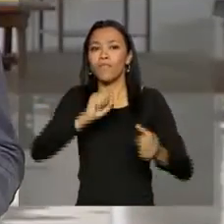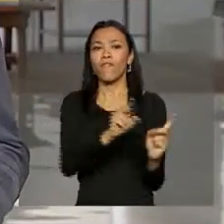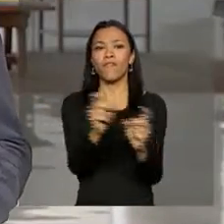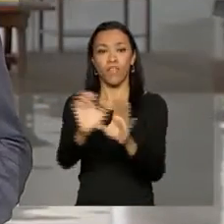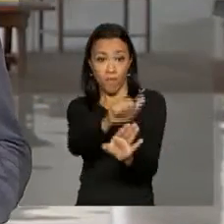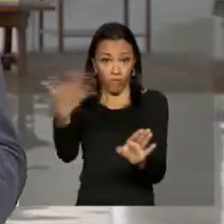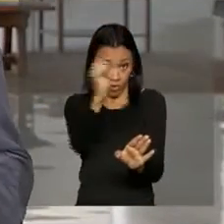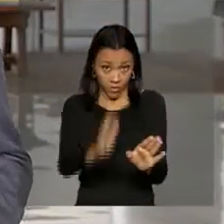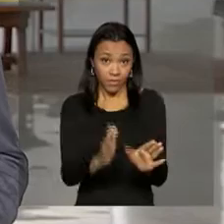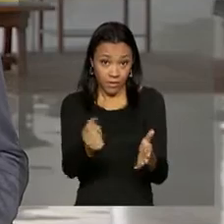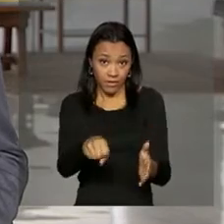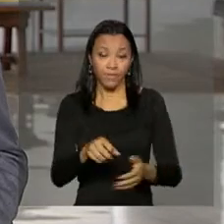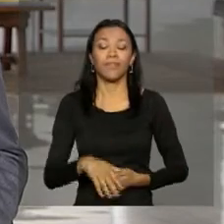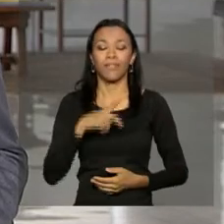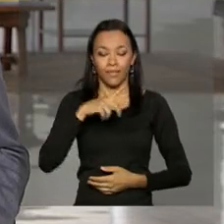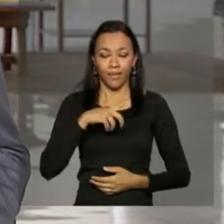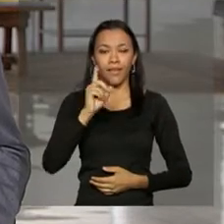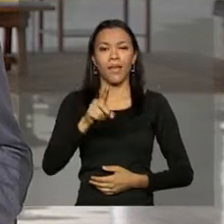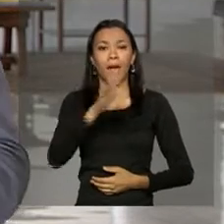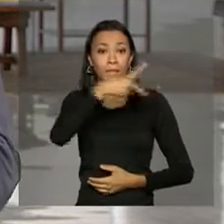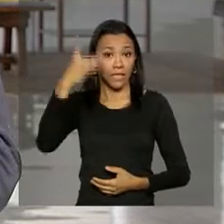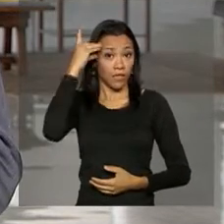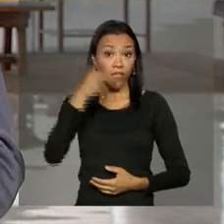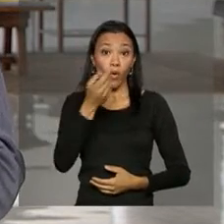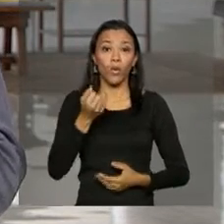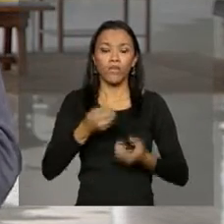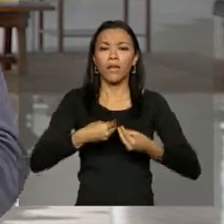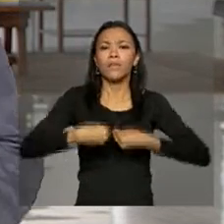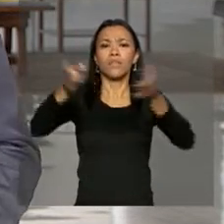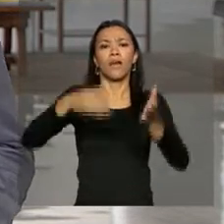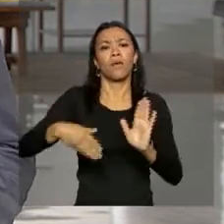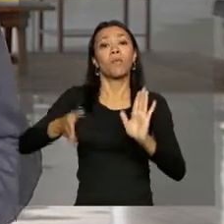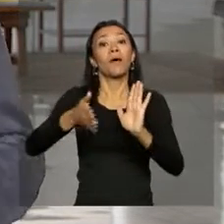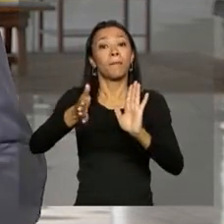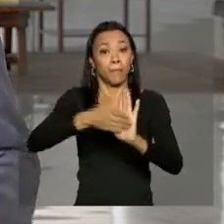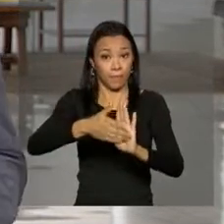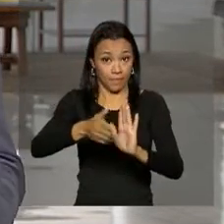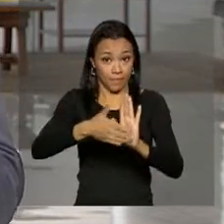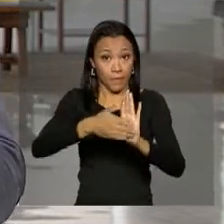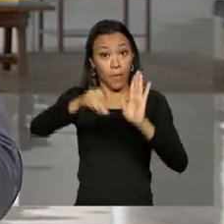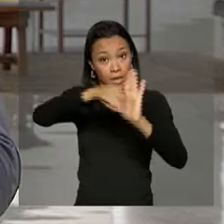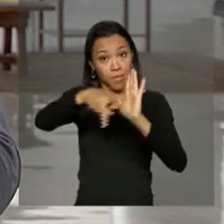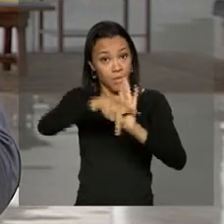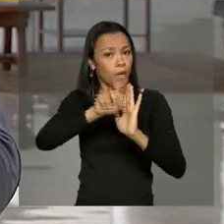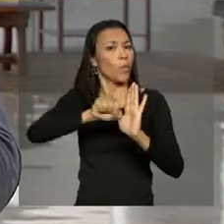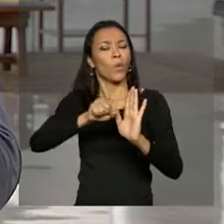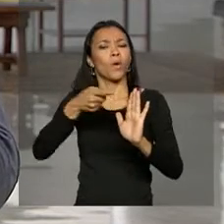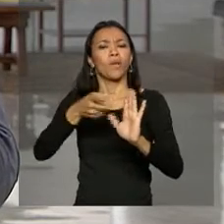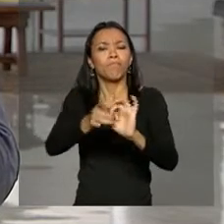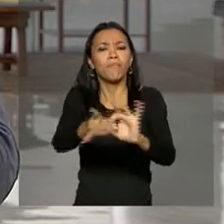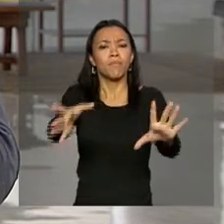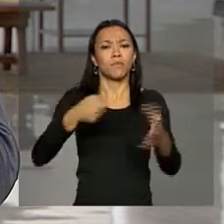A presidenta Dilma Rousseff anunciou que vai enviar ao Congresso Nacional uma medida provisória que autoriza o pagamento